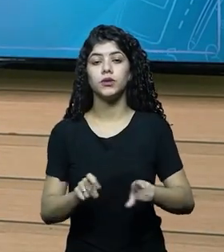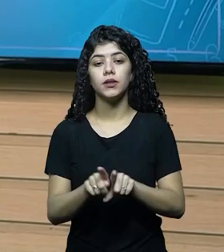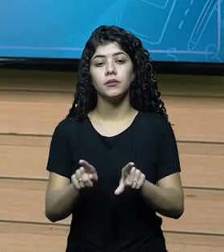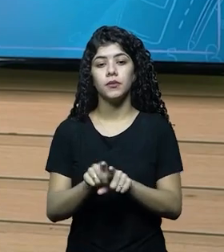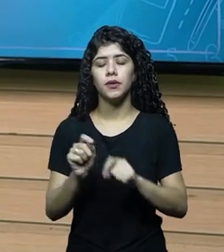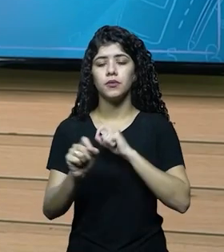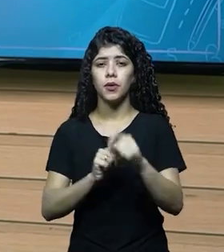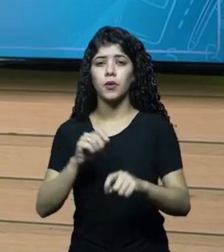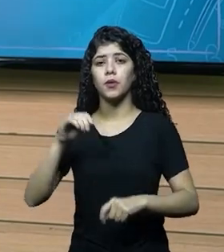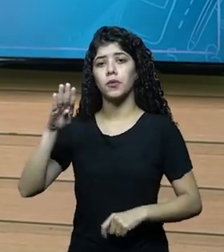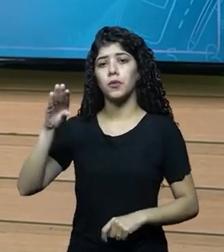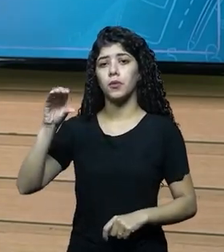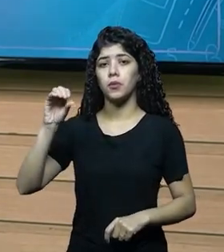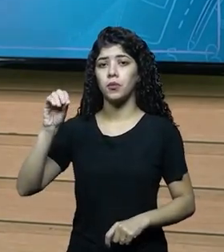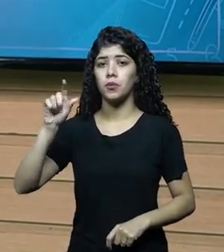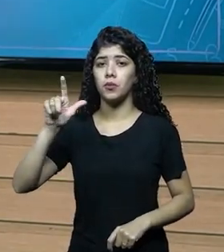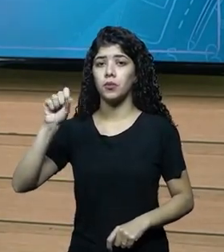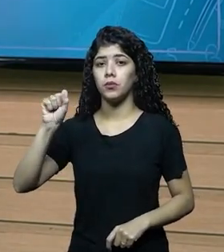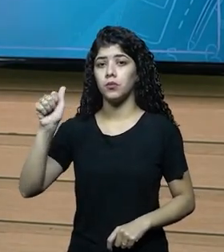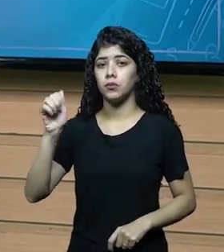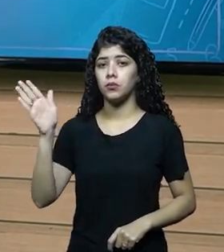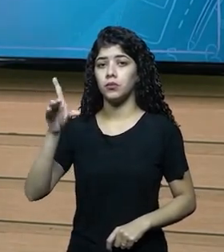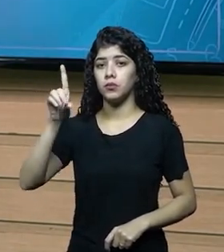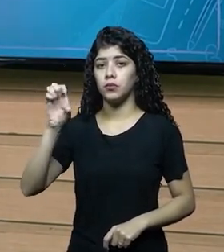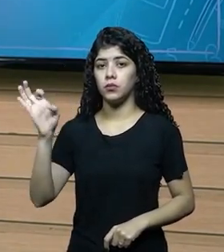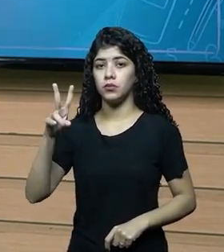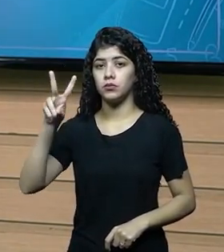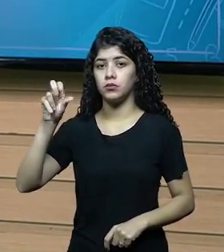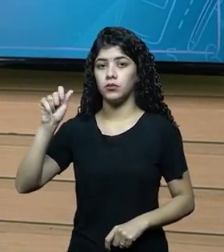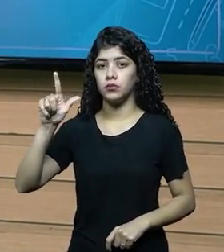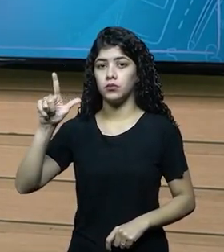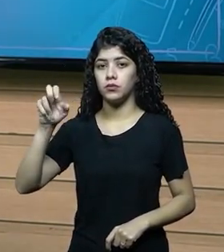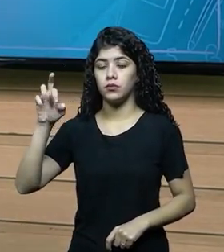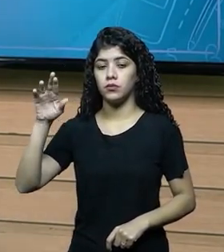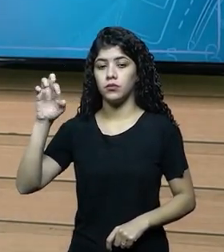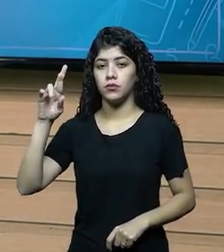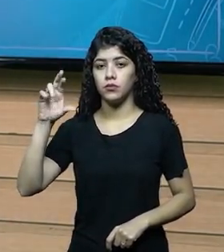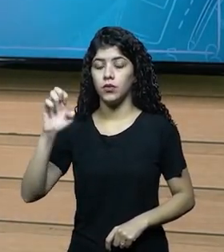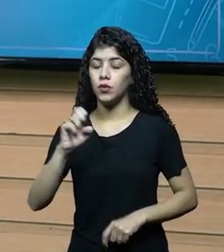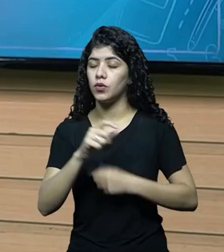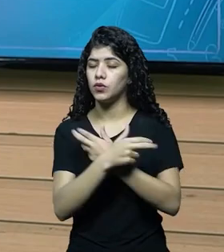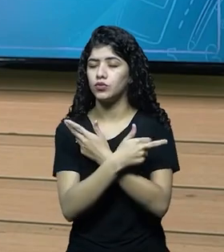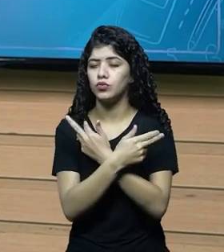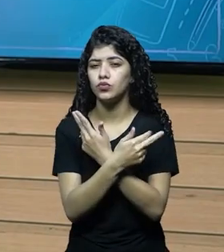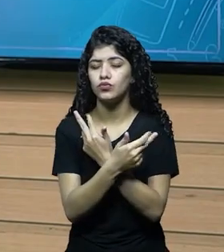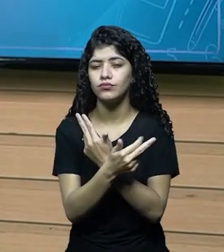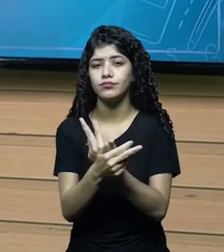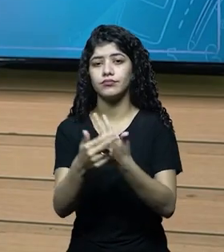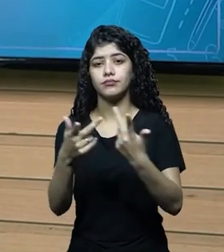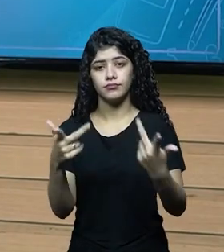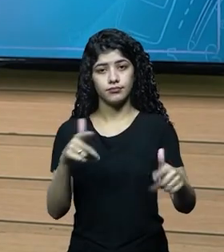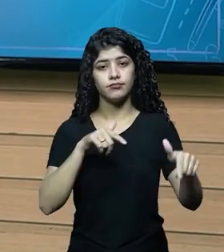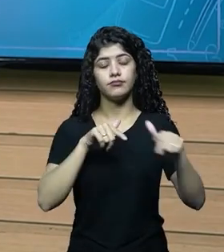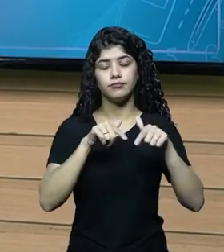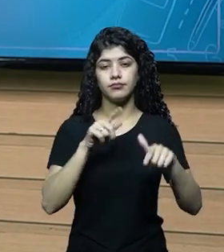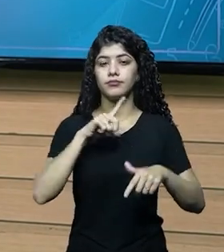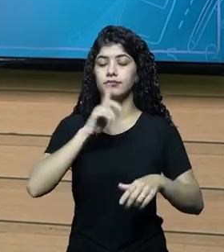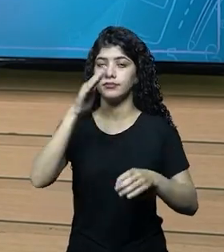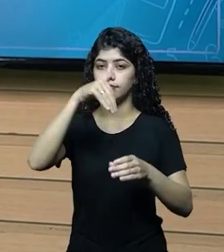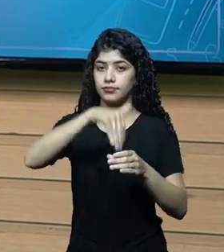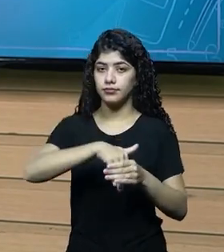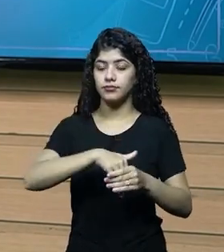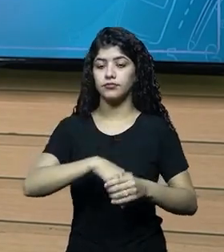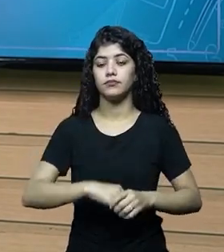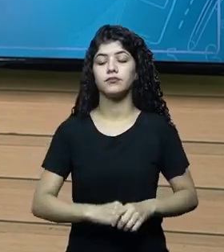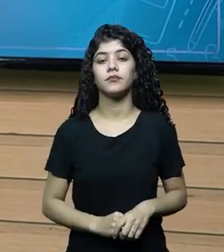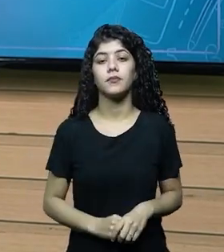de valores, envolve exportação, recebimento em dólar, moeda estrangeira, tem todo um trâmite por dentro da contabilidade agroindustrial.